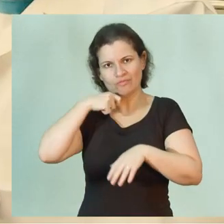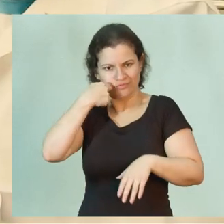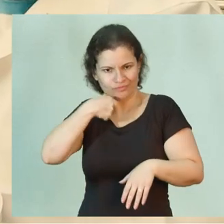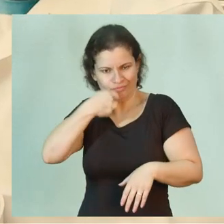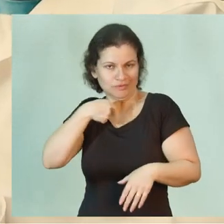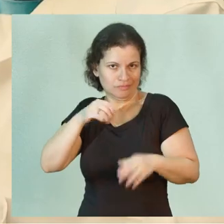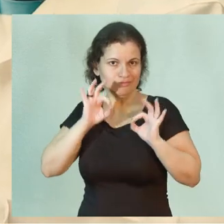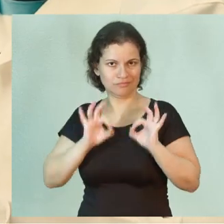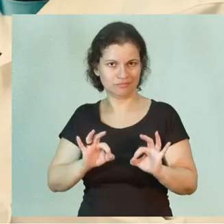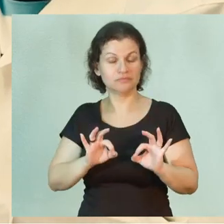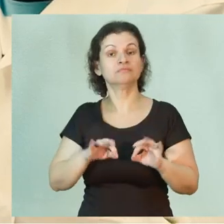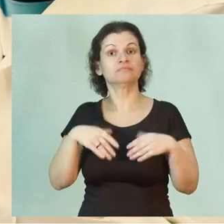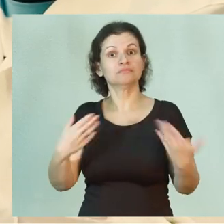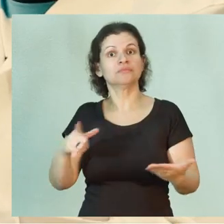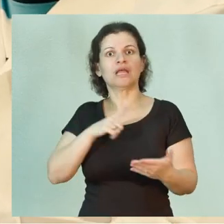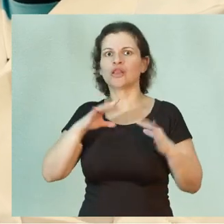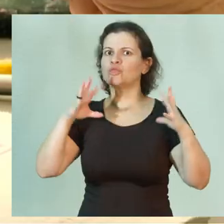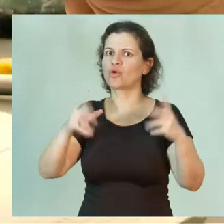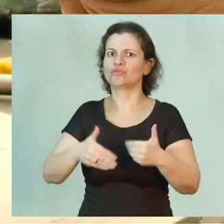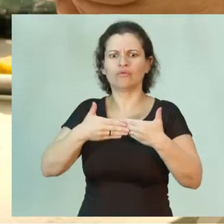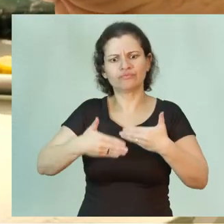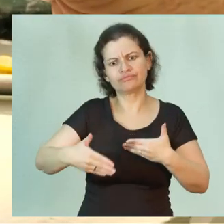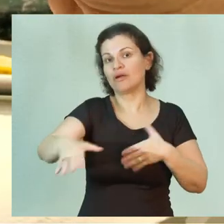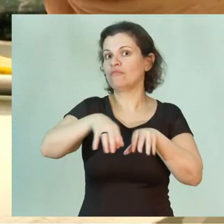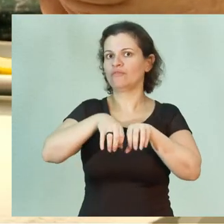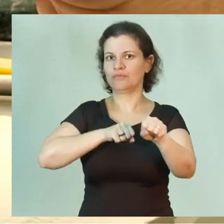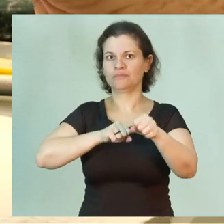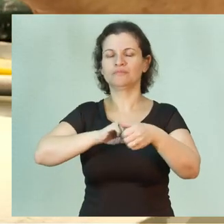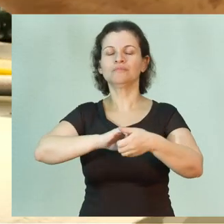odontológica. Então, você tem todo esse período de formação.